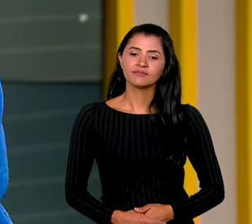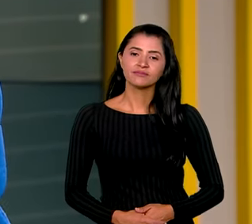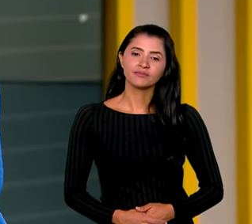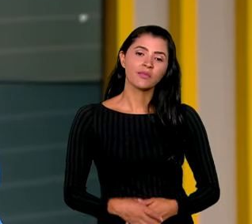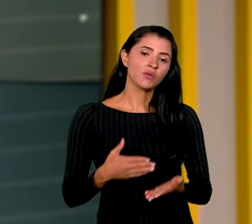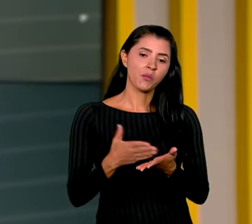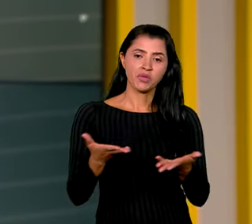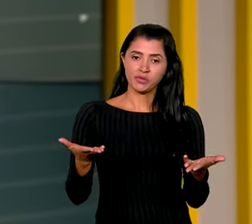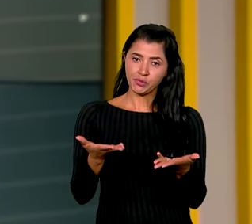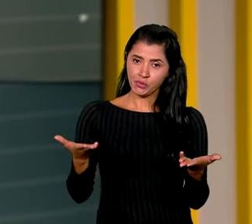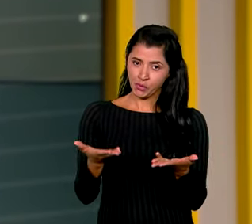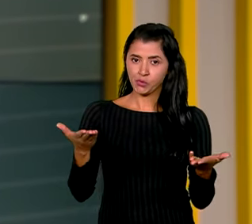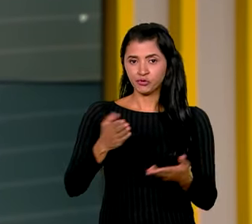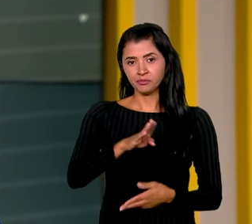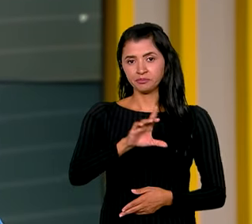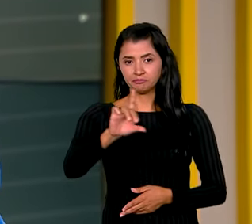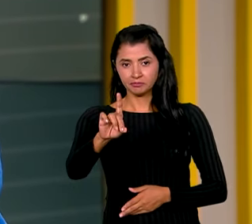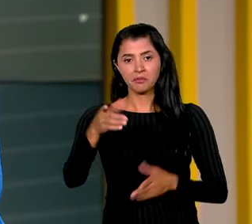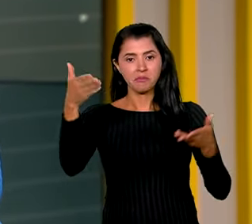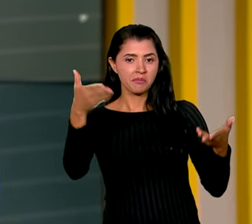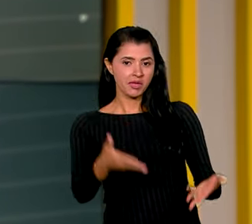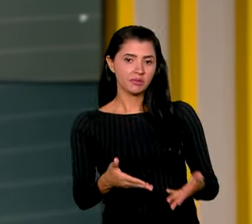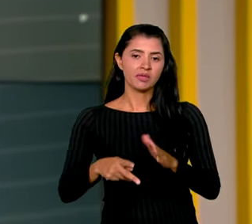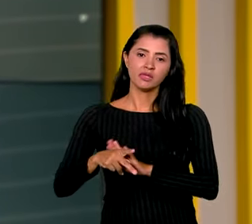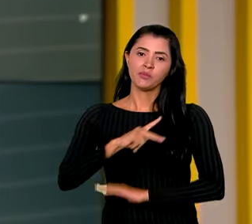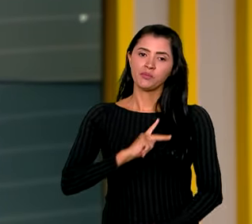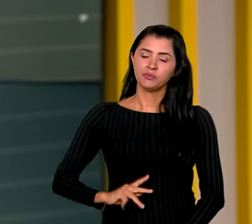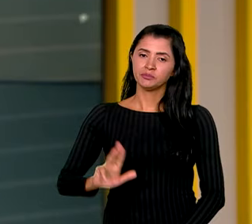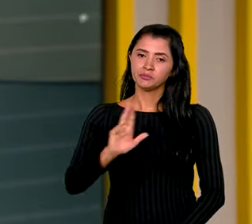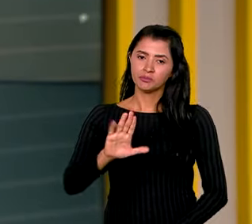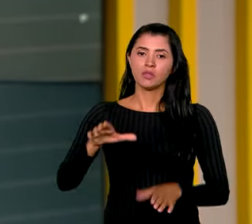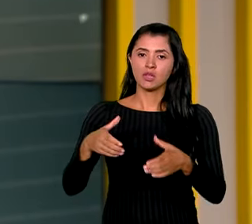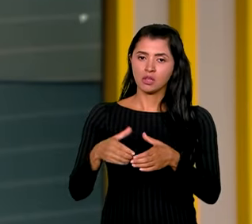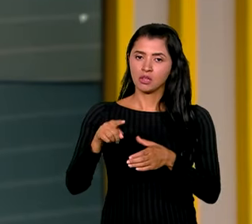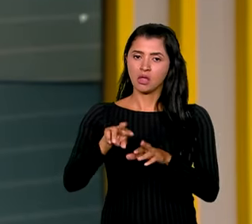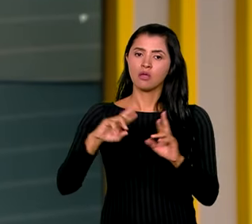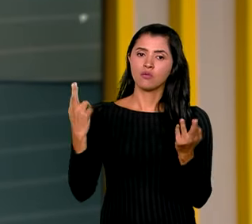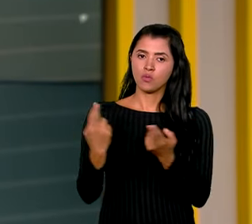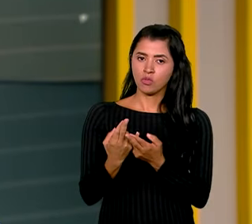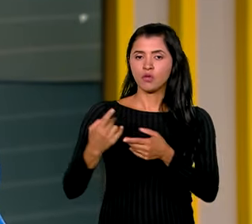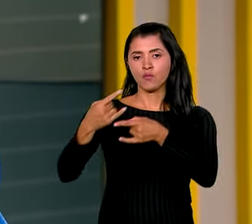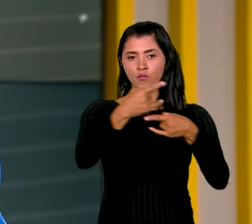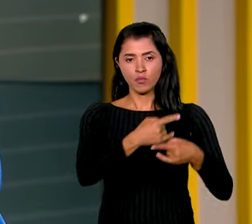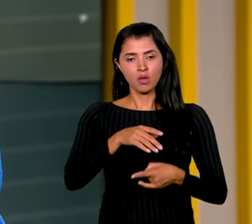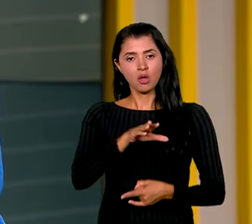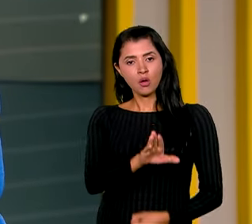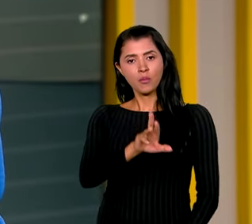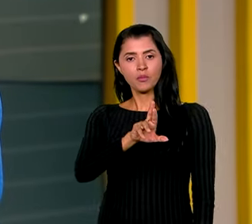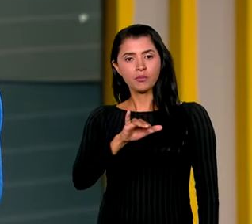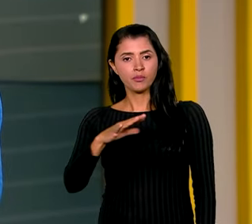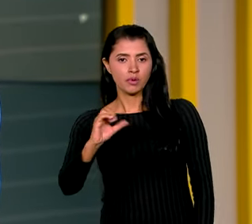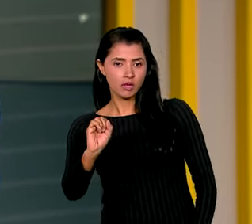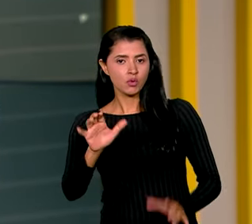A gente começa essa edição do Brasil em Dia com a participação do presidente Lula na cúpula virtual do BRICS, grupo formado